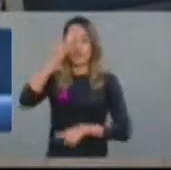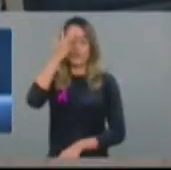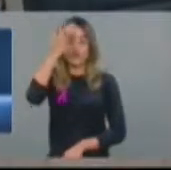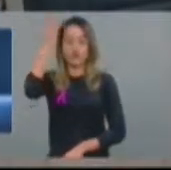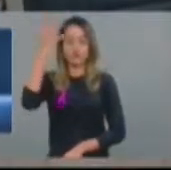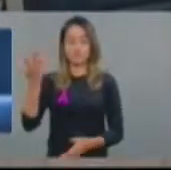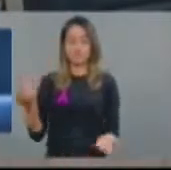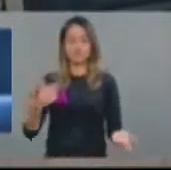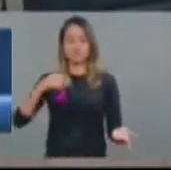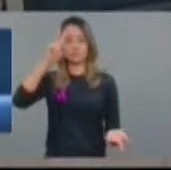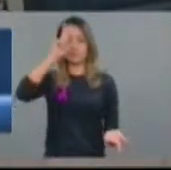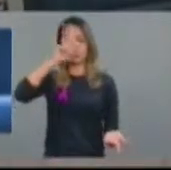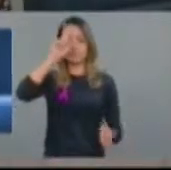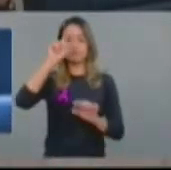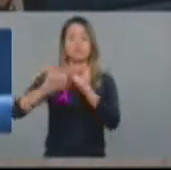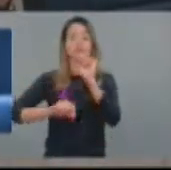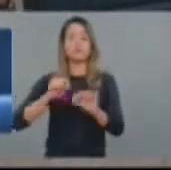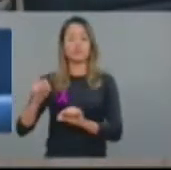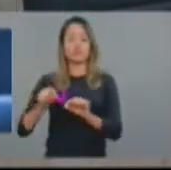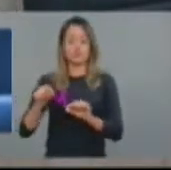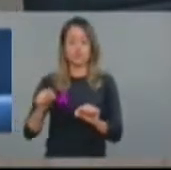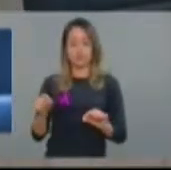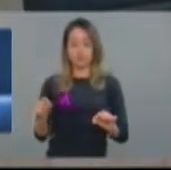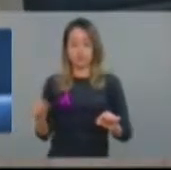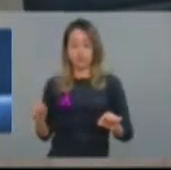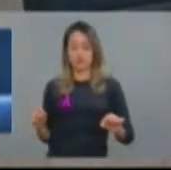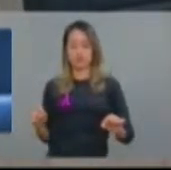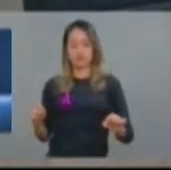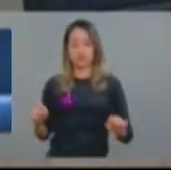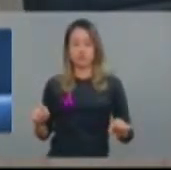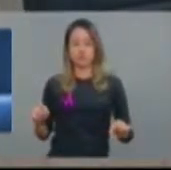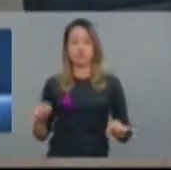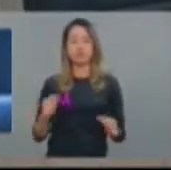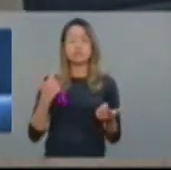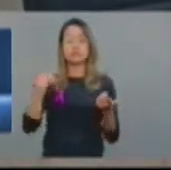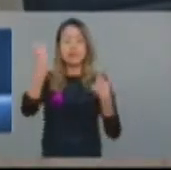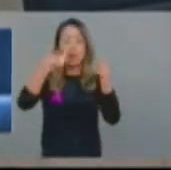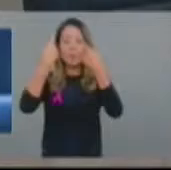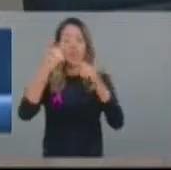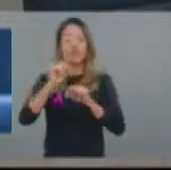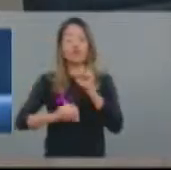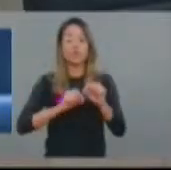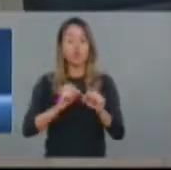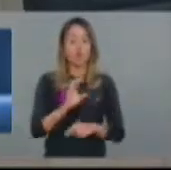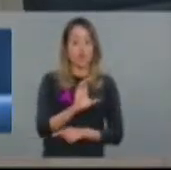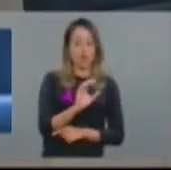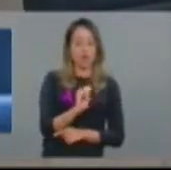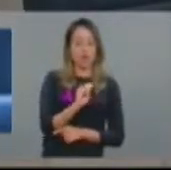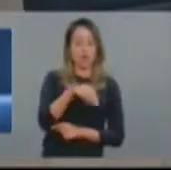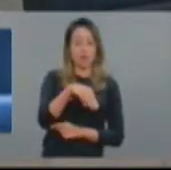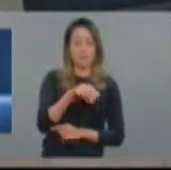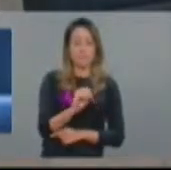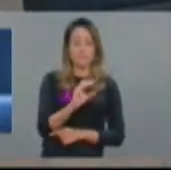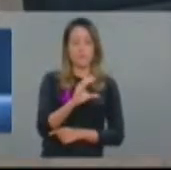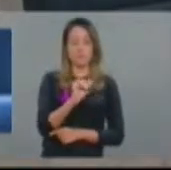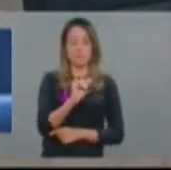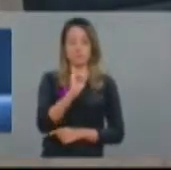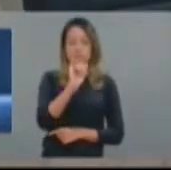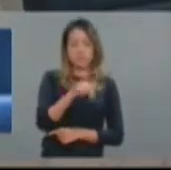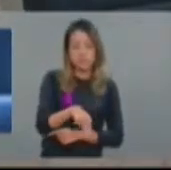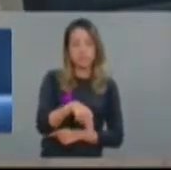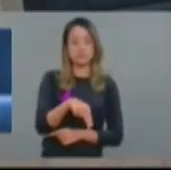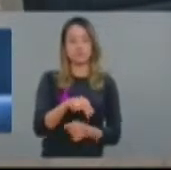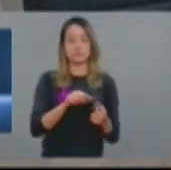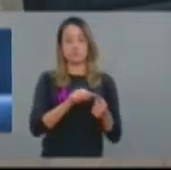eu me lembro, quando o Sérgio Jogueira era prefeito, deputado Sérgio, se preocupava muito em ligar os pontos turísticos de Camusim à sede do município. Era um